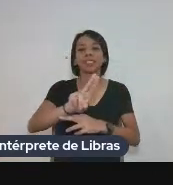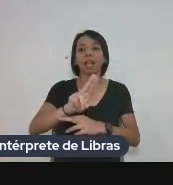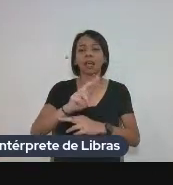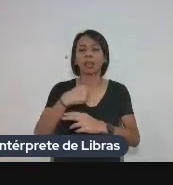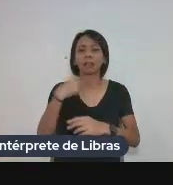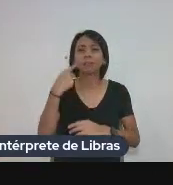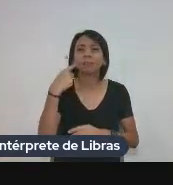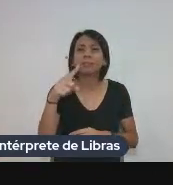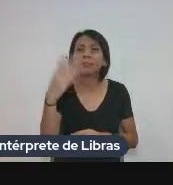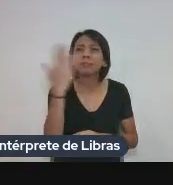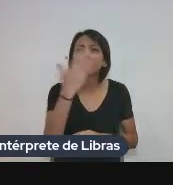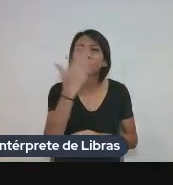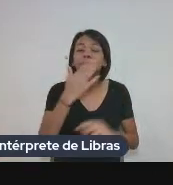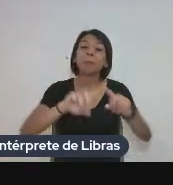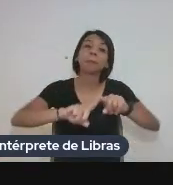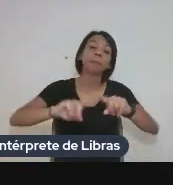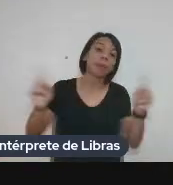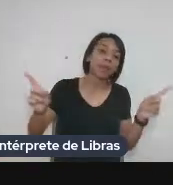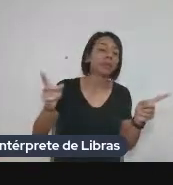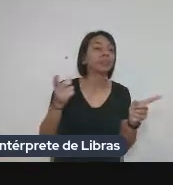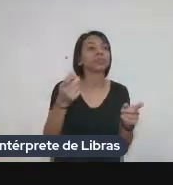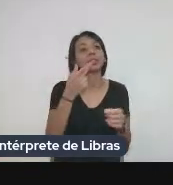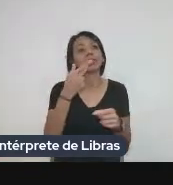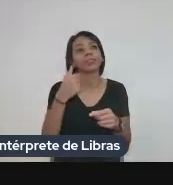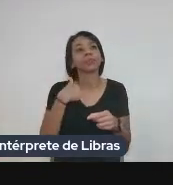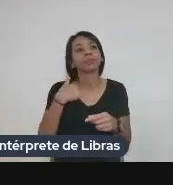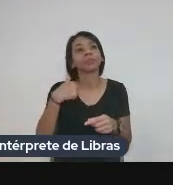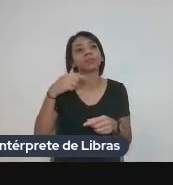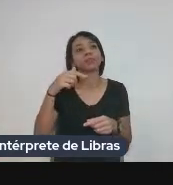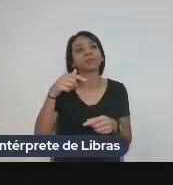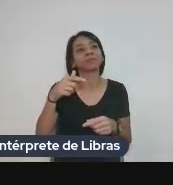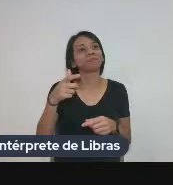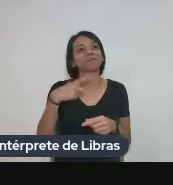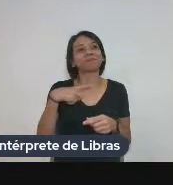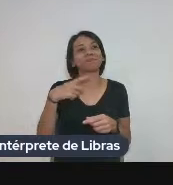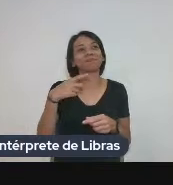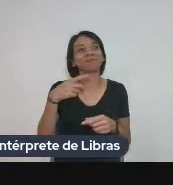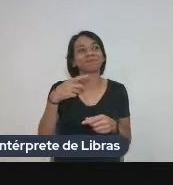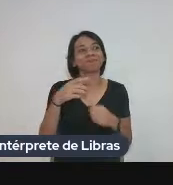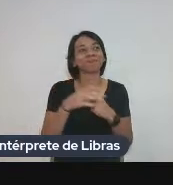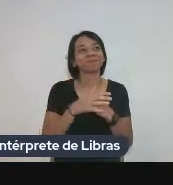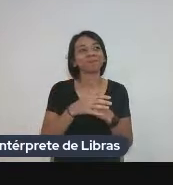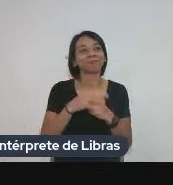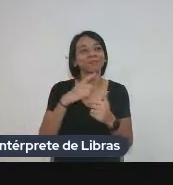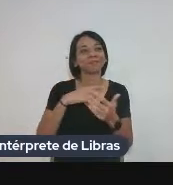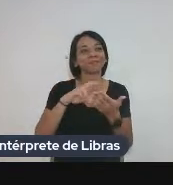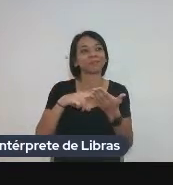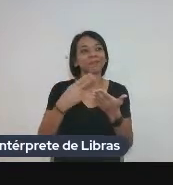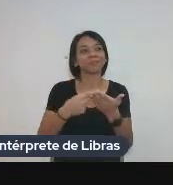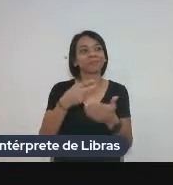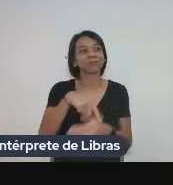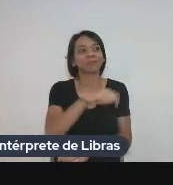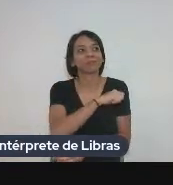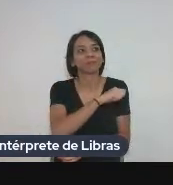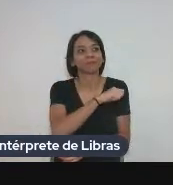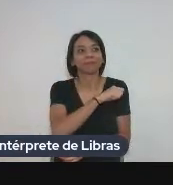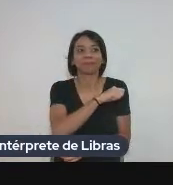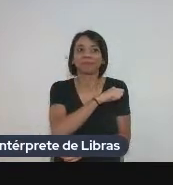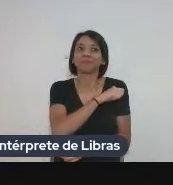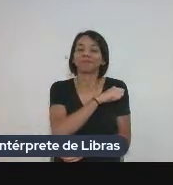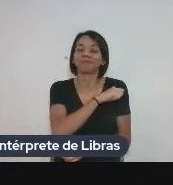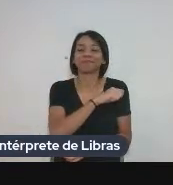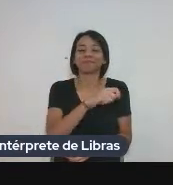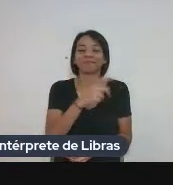talítica, não estou enxergando. Mas, por exemplo, quando a gente introduz a tradução para um aluno, a gente tem a